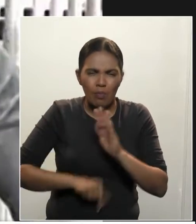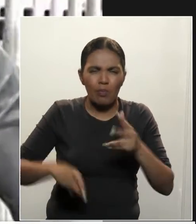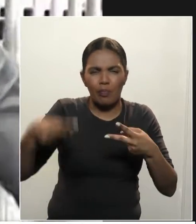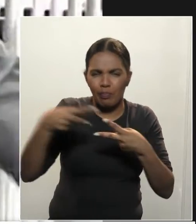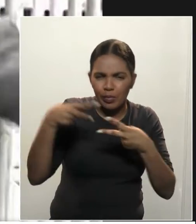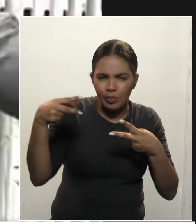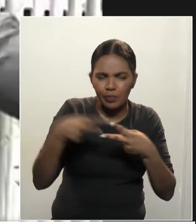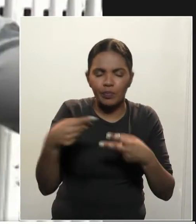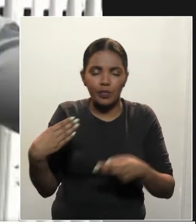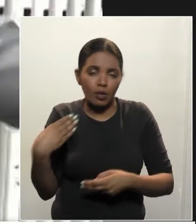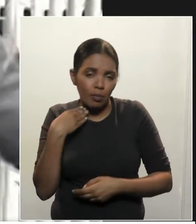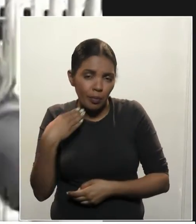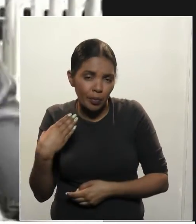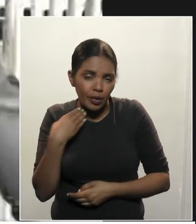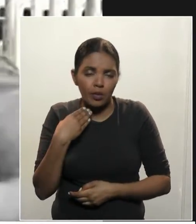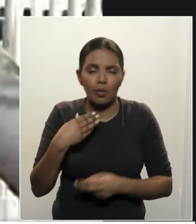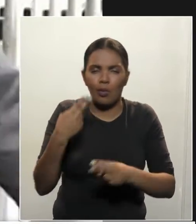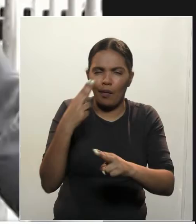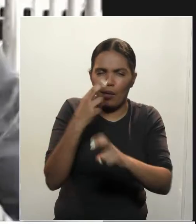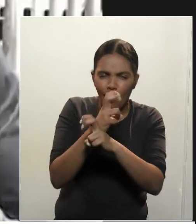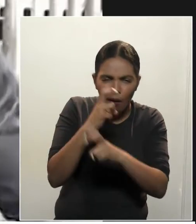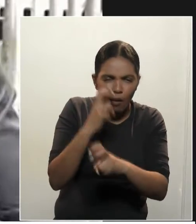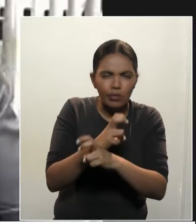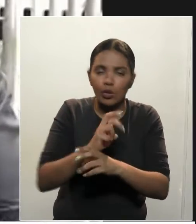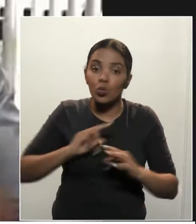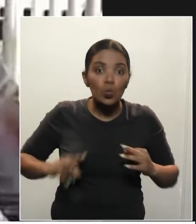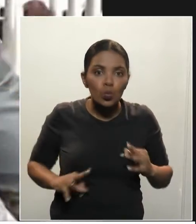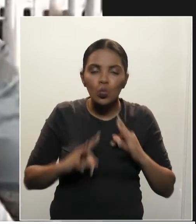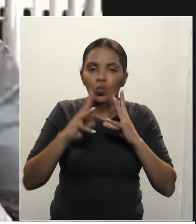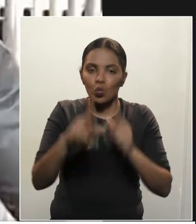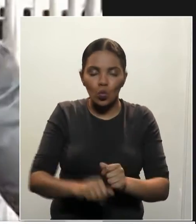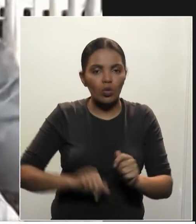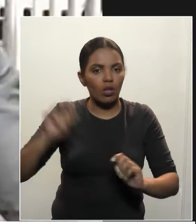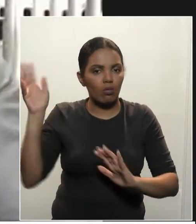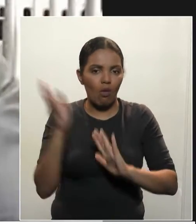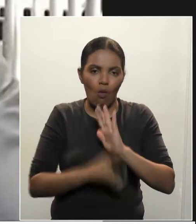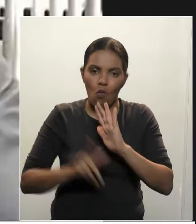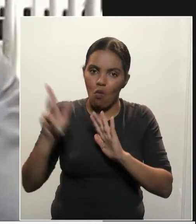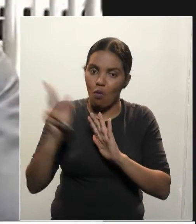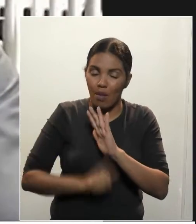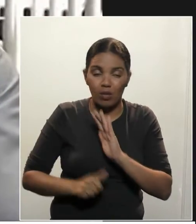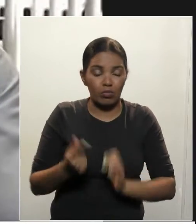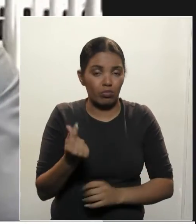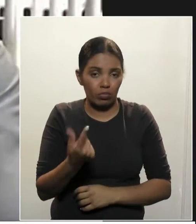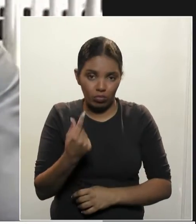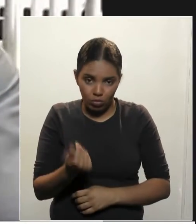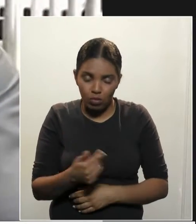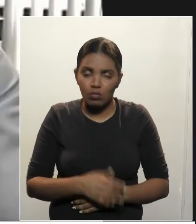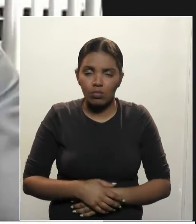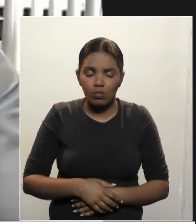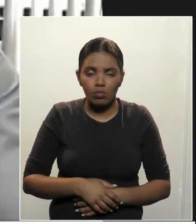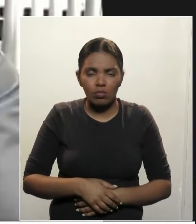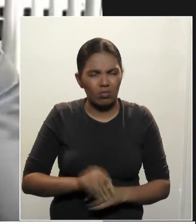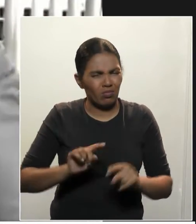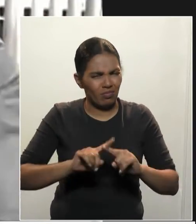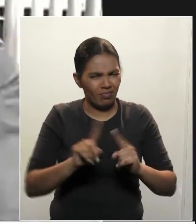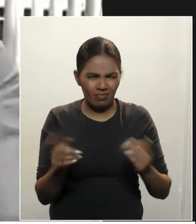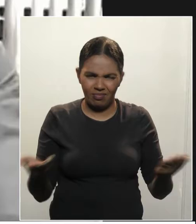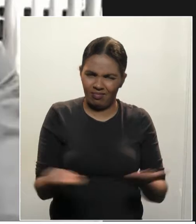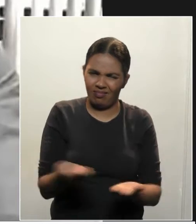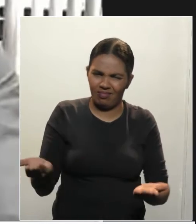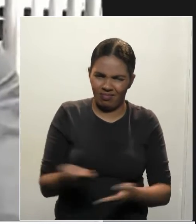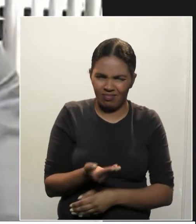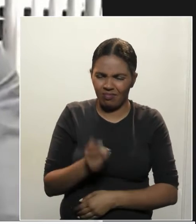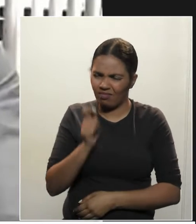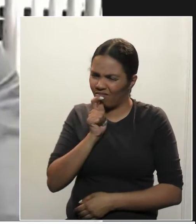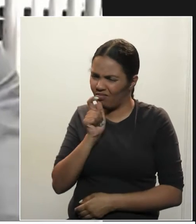Petrobras, BNDES, Caixa Econômica, tudo que eles fizeram, eles meteram a mão na grana, e chamar o presidente